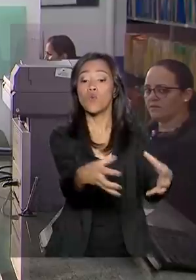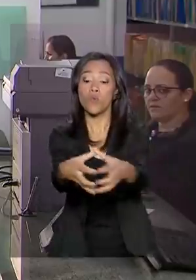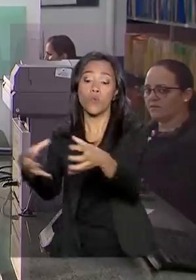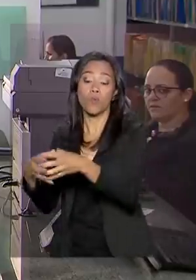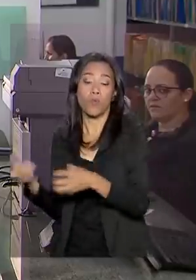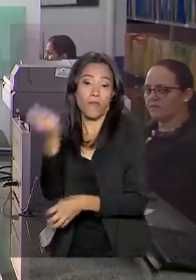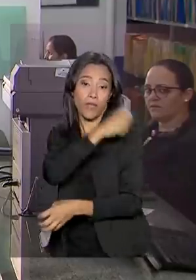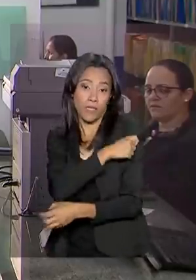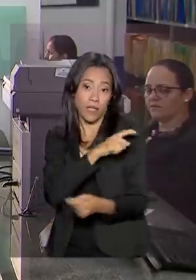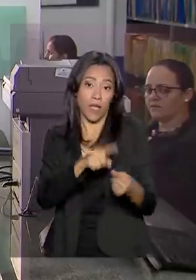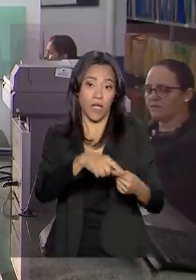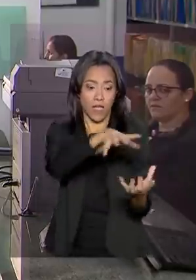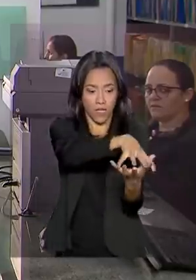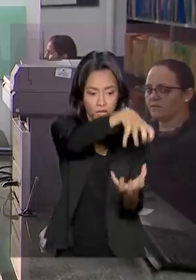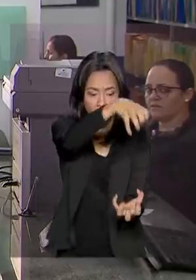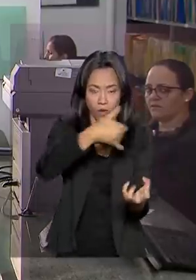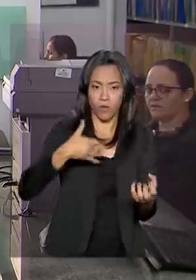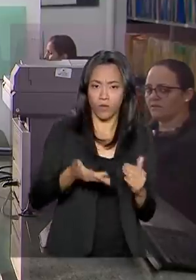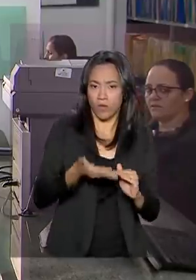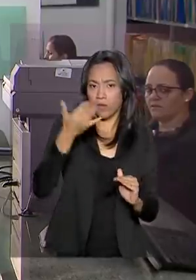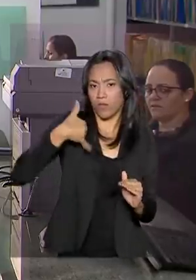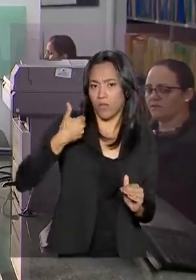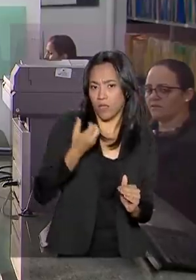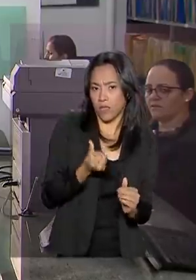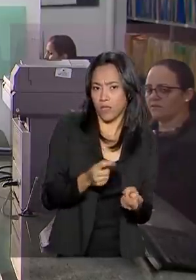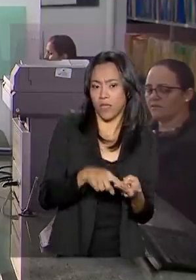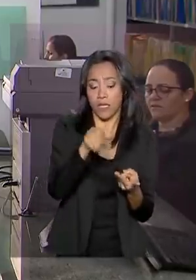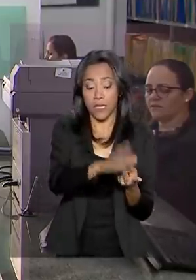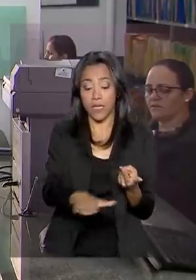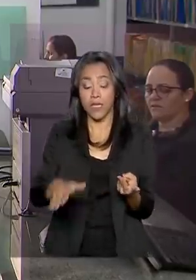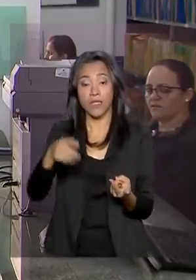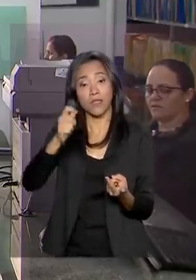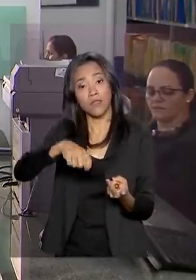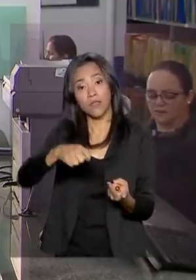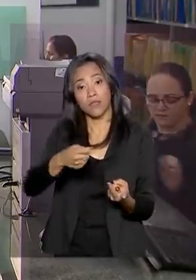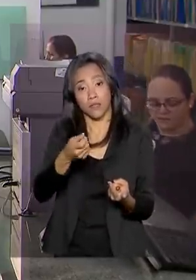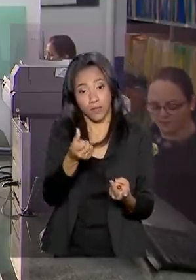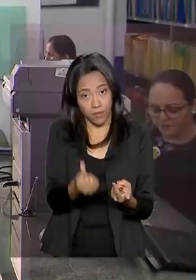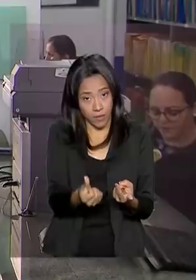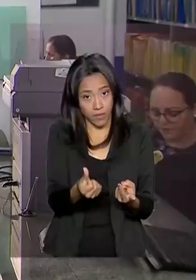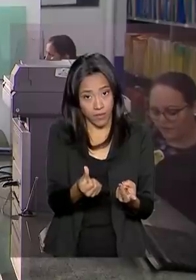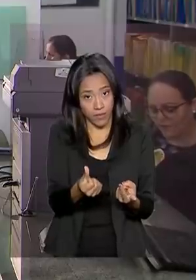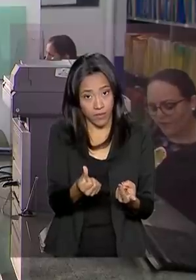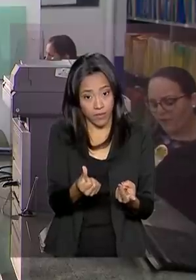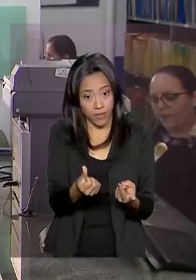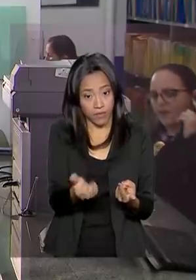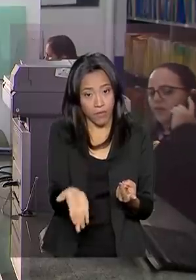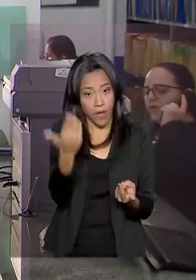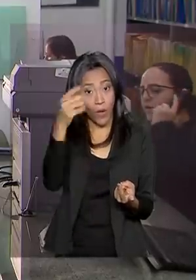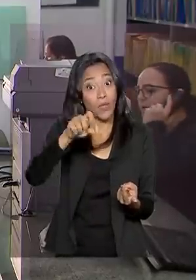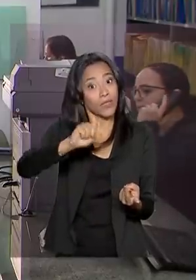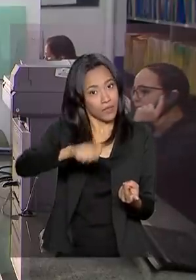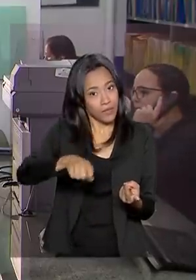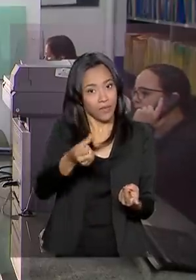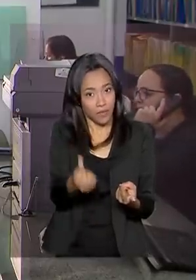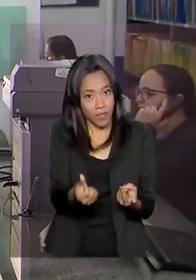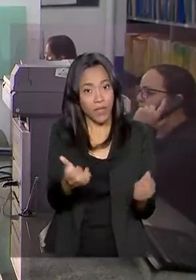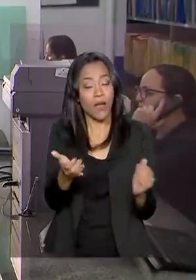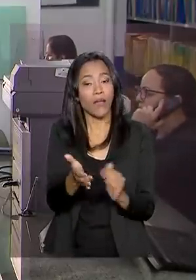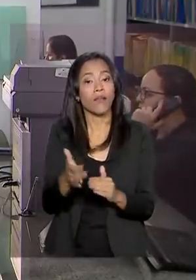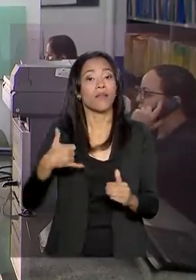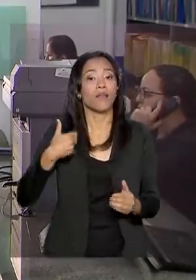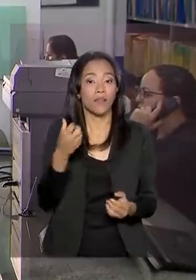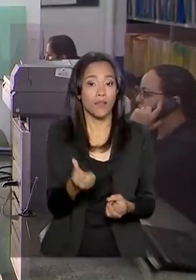não esquecer ninguém. Idosos com mais de 60 anos, crianças de 6 meses, maiores de 6 meses até 6 anos de idade,